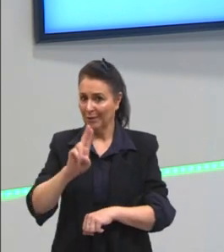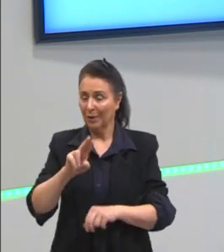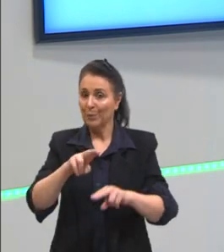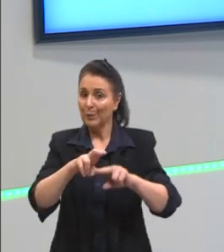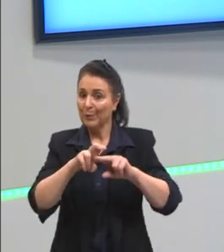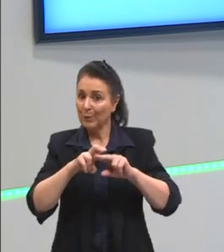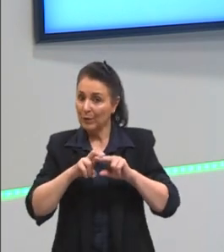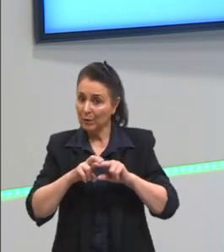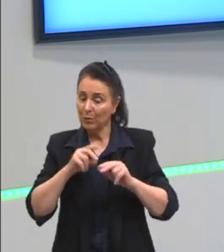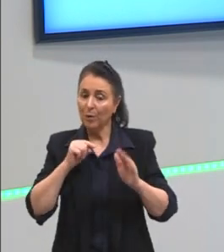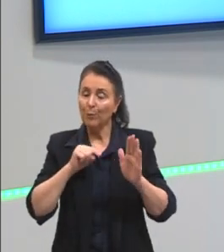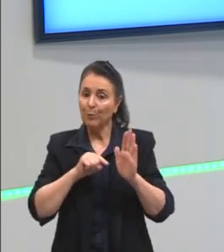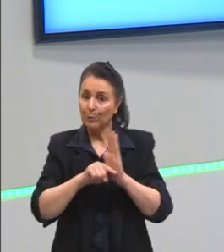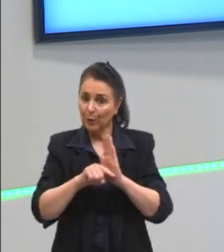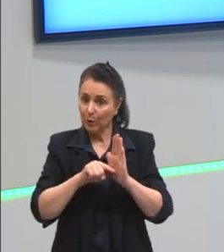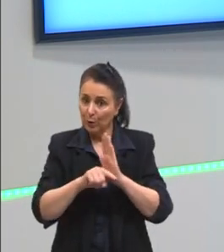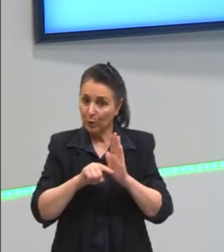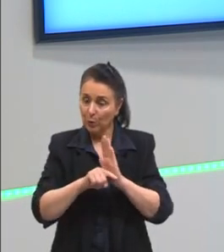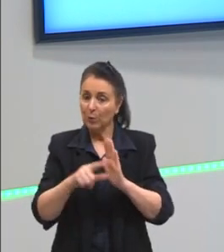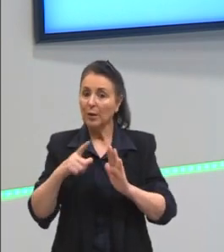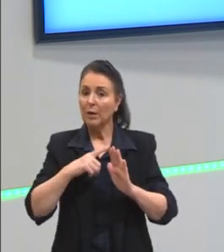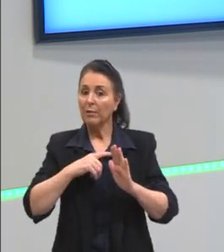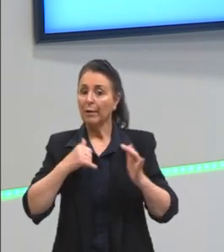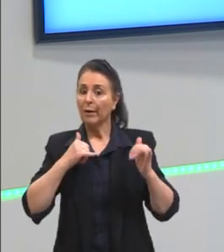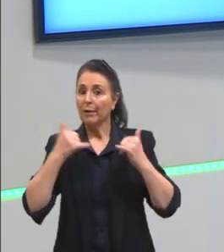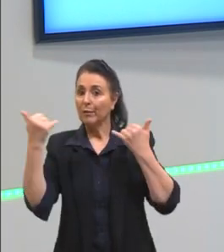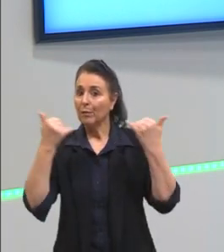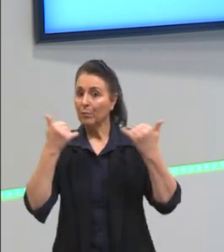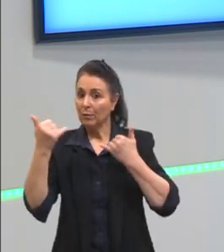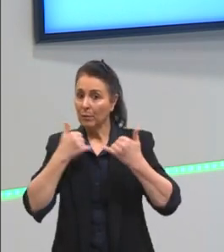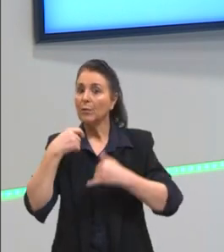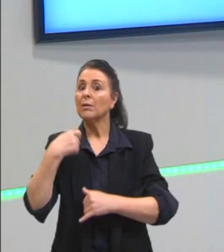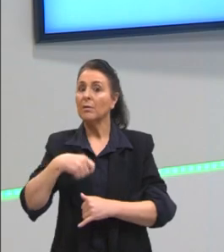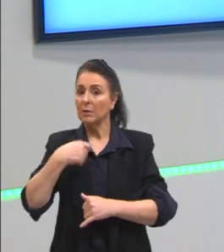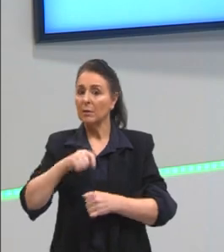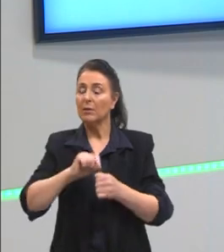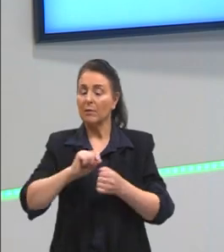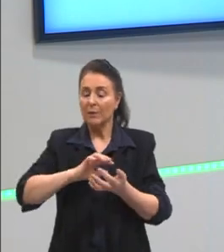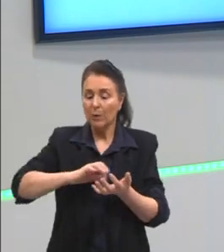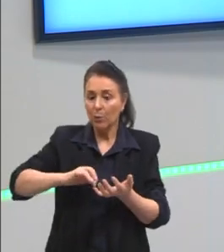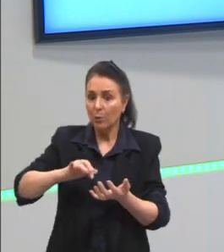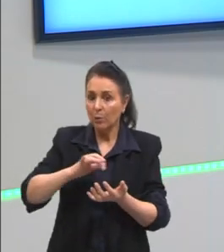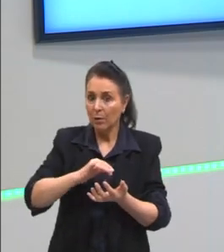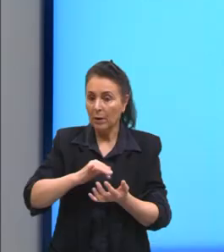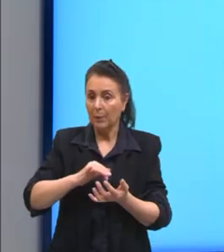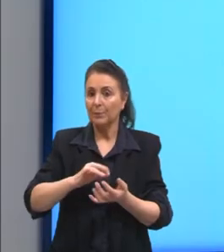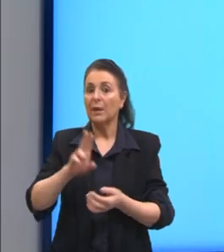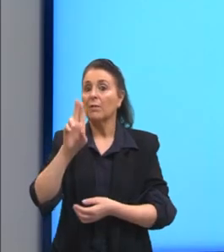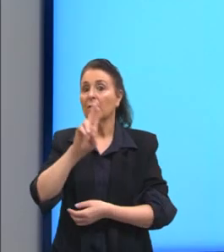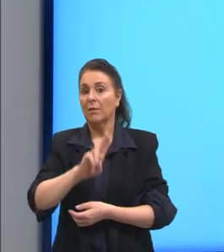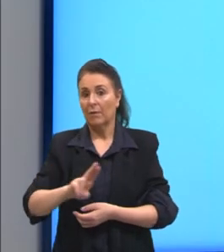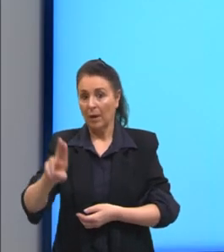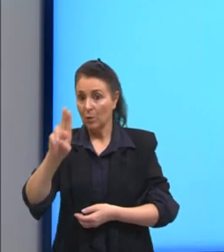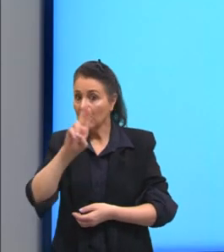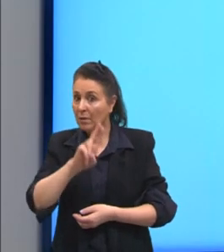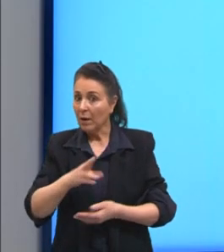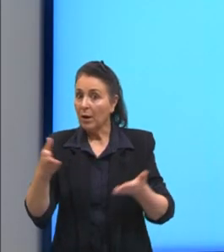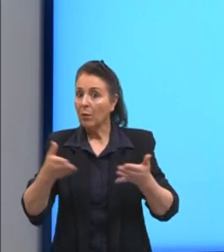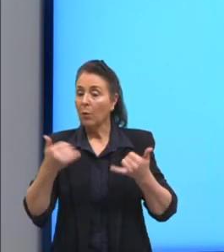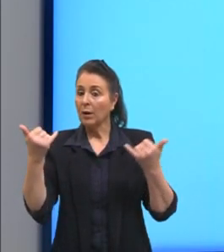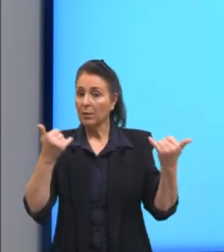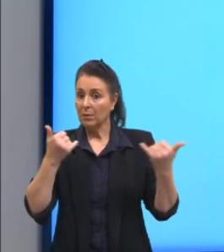isso, a questão já nos trouxe todas as informações necessárias. Nós vamos simplesmente utilizar essas informações.